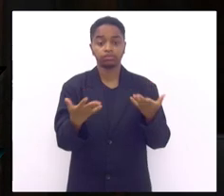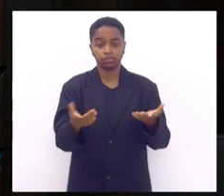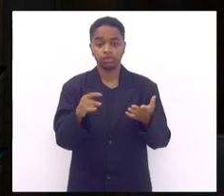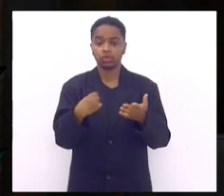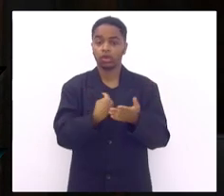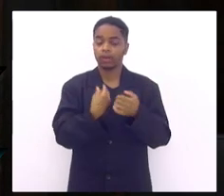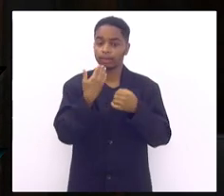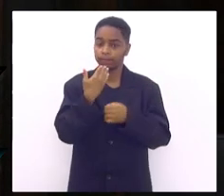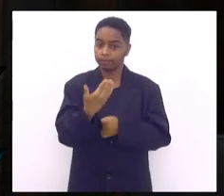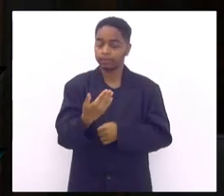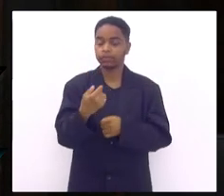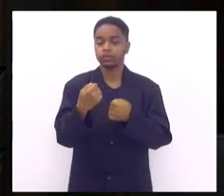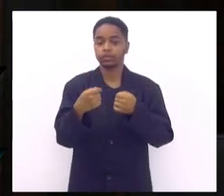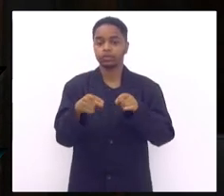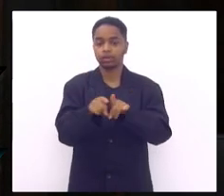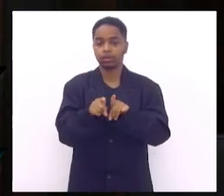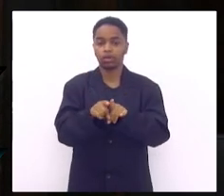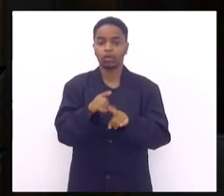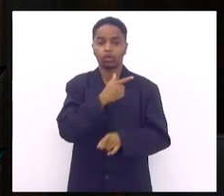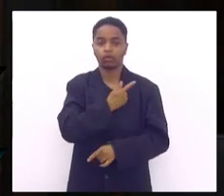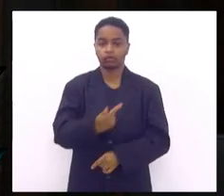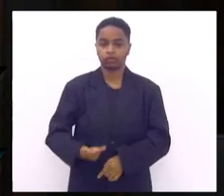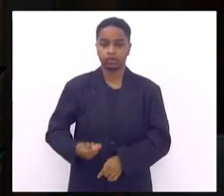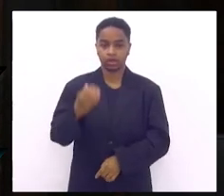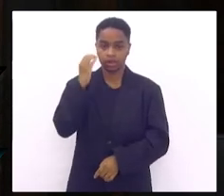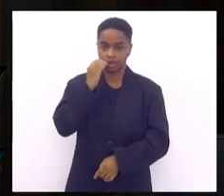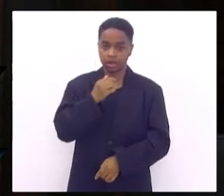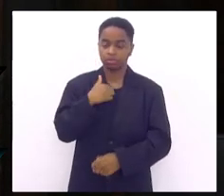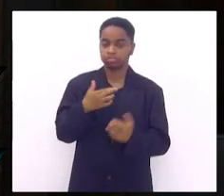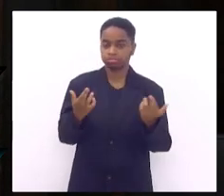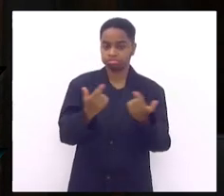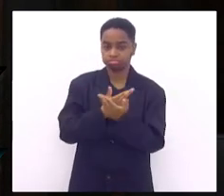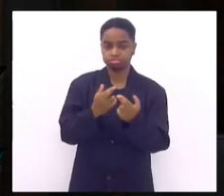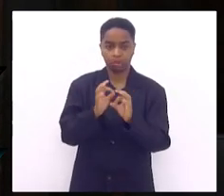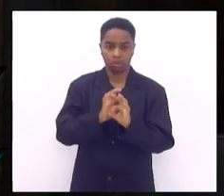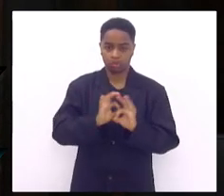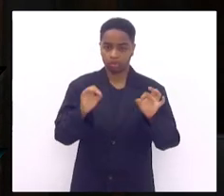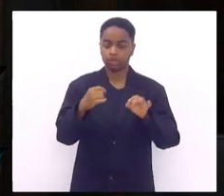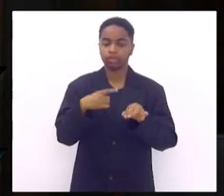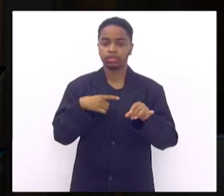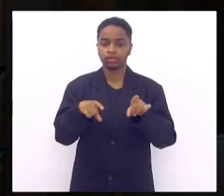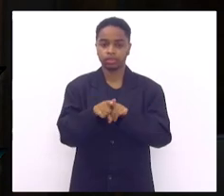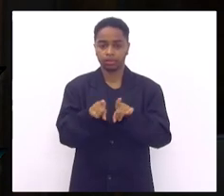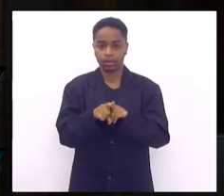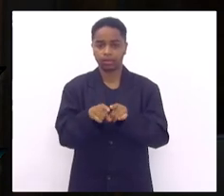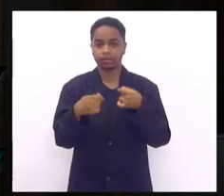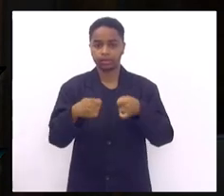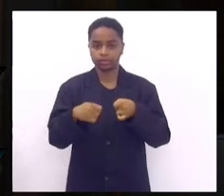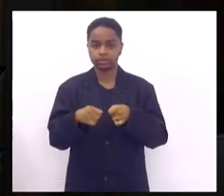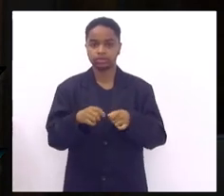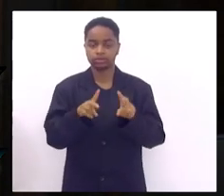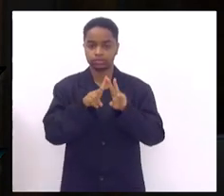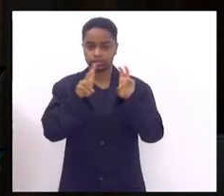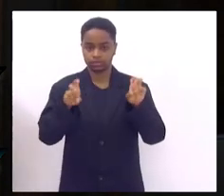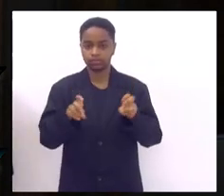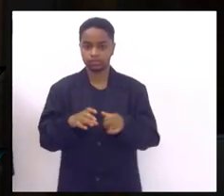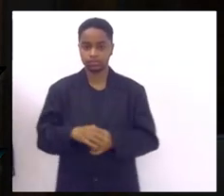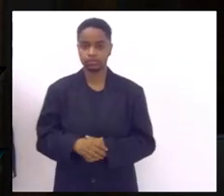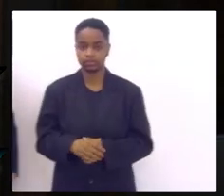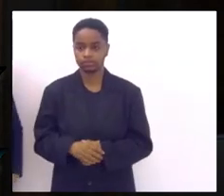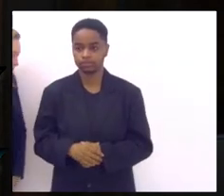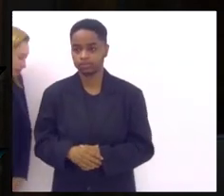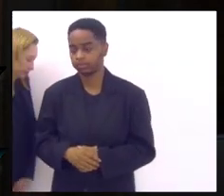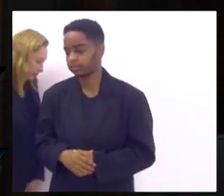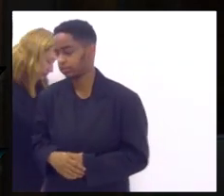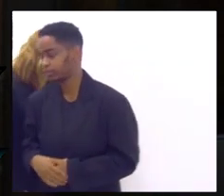também do nosso governador Cláudio Castro que eu tenho uma relação legal que a gente possa ter também essa questão da podologia sendo